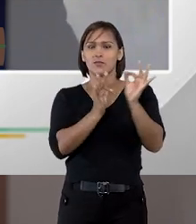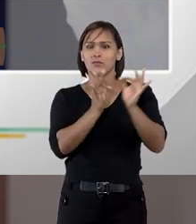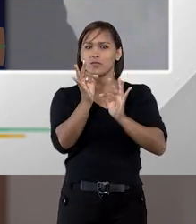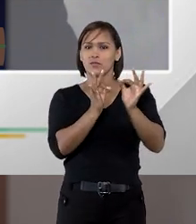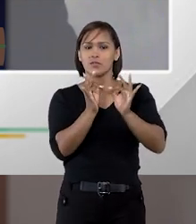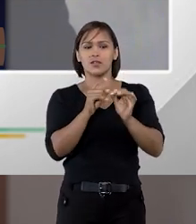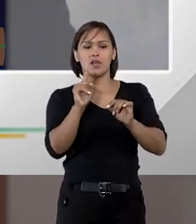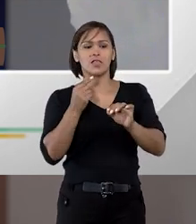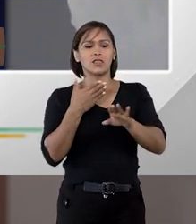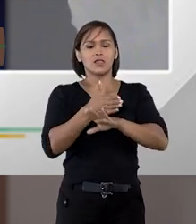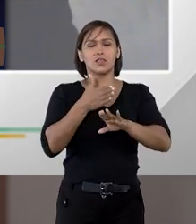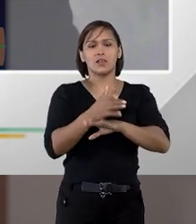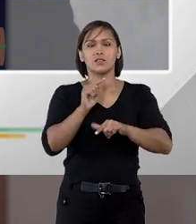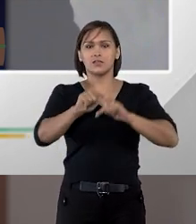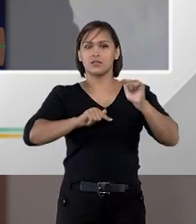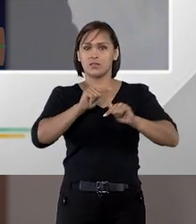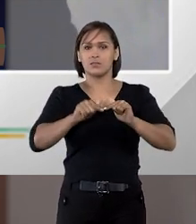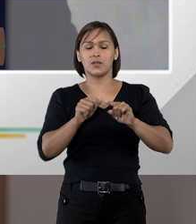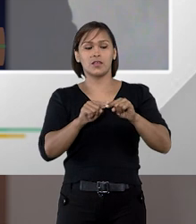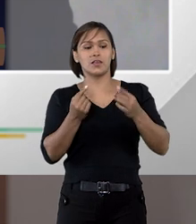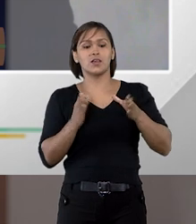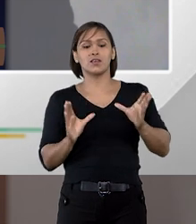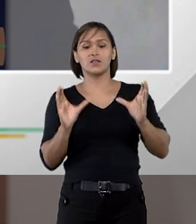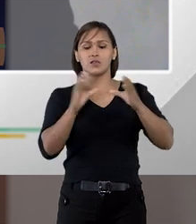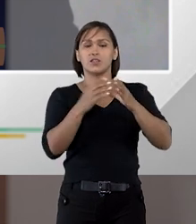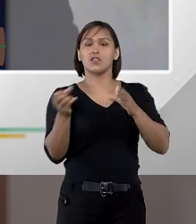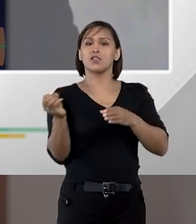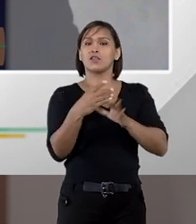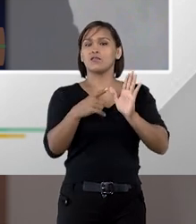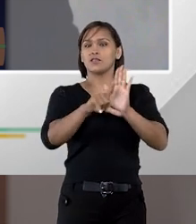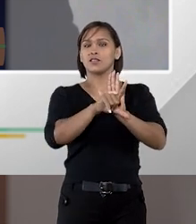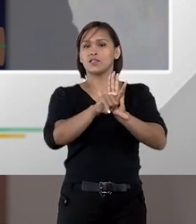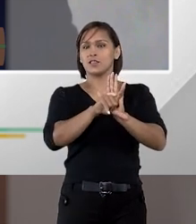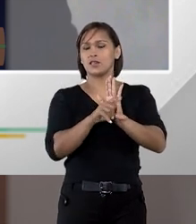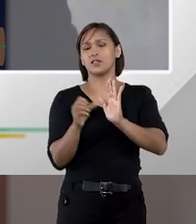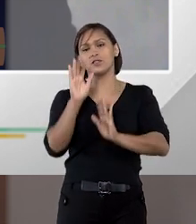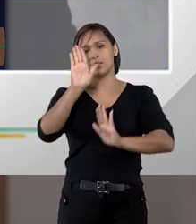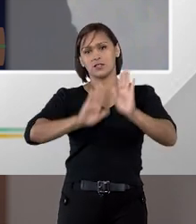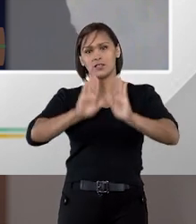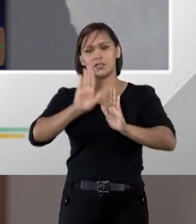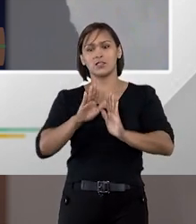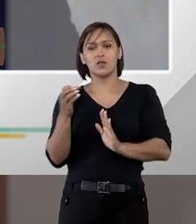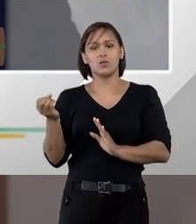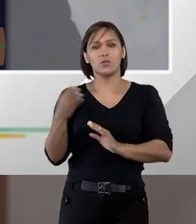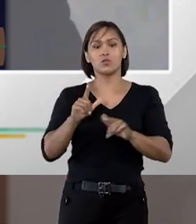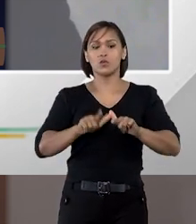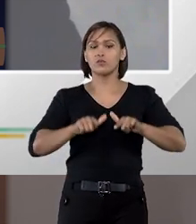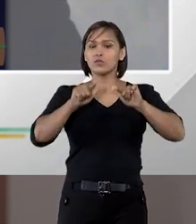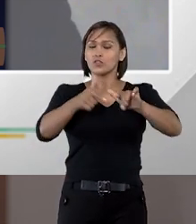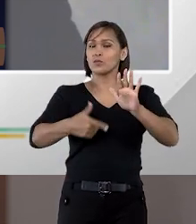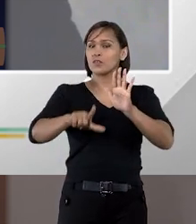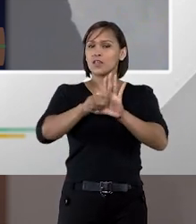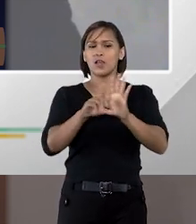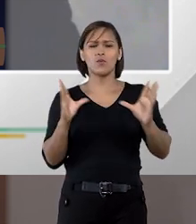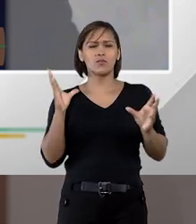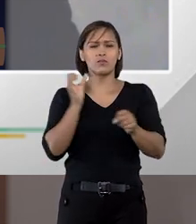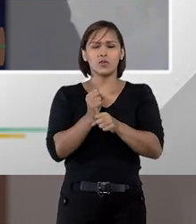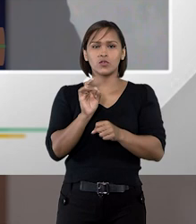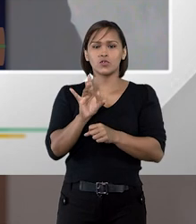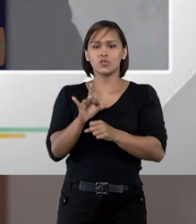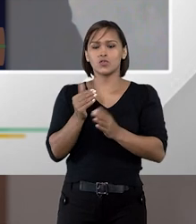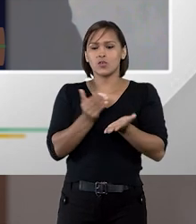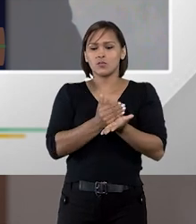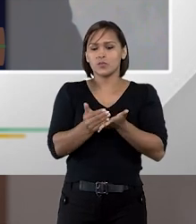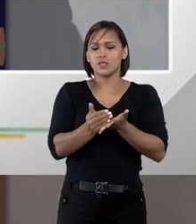planejamento nas suas atuações. E aí, no campo da nova lei de licitação, o novo diploma legal não se resume a